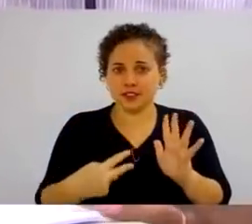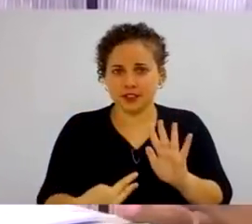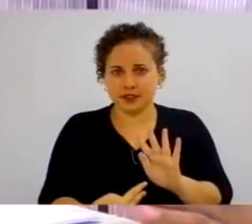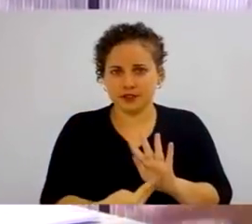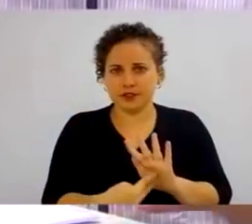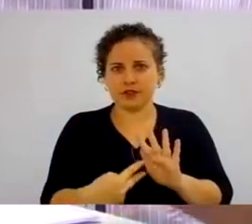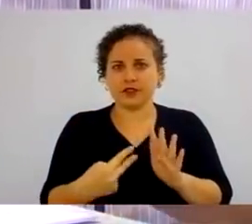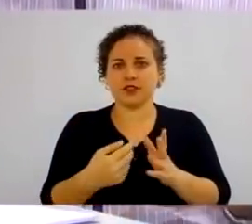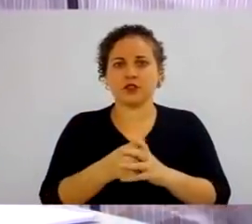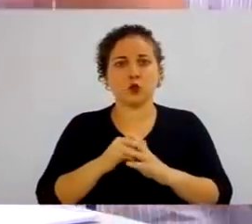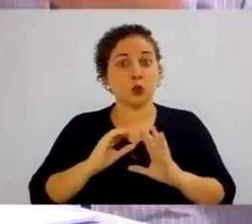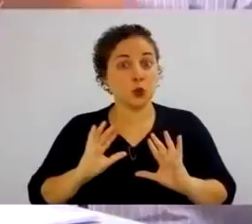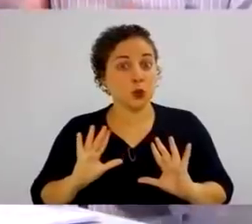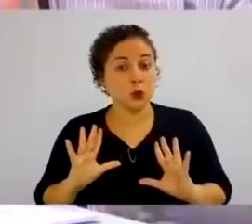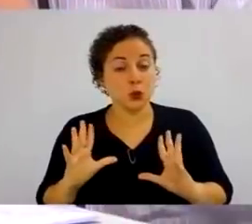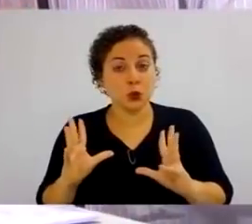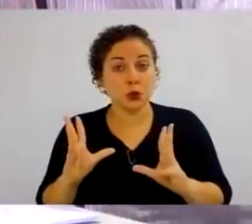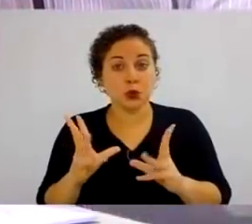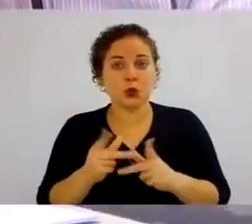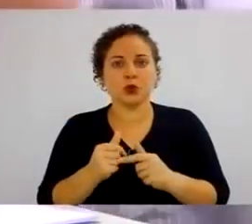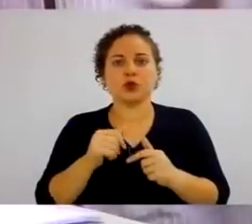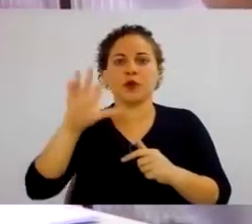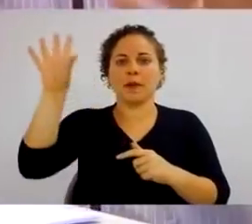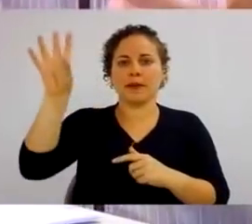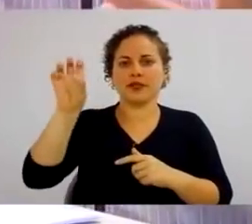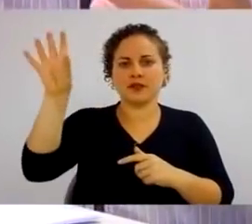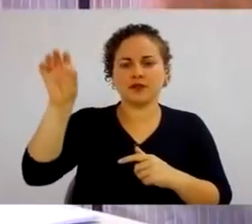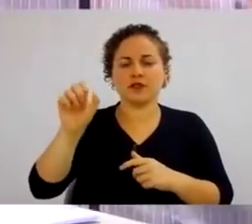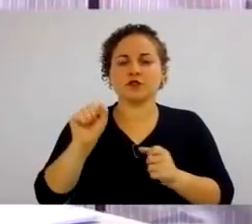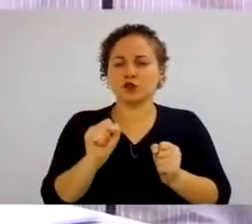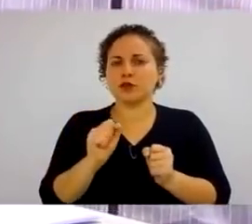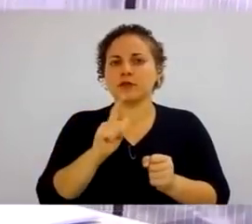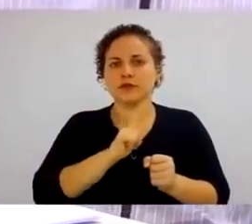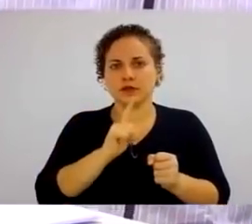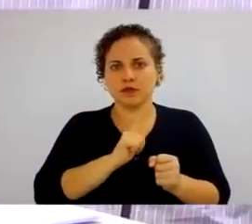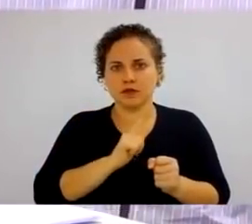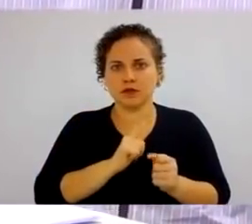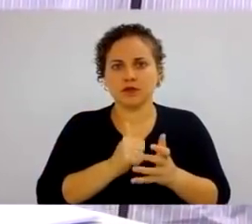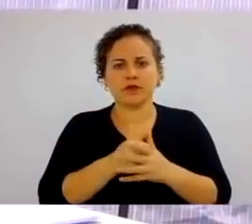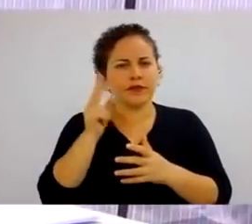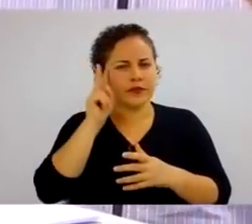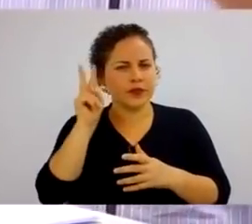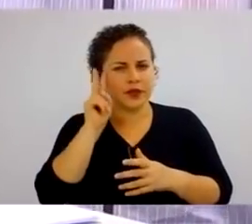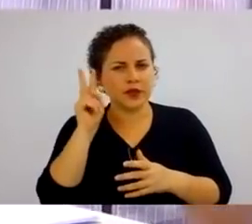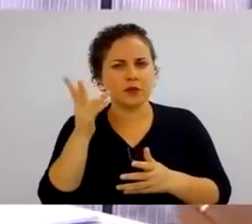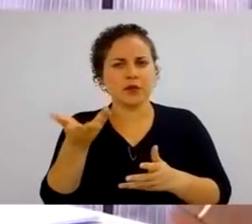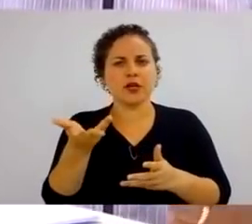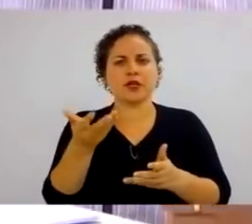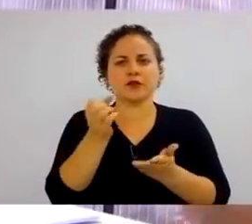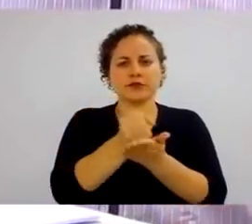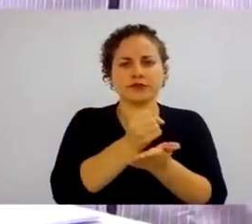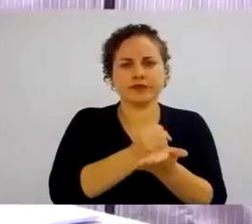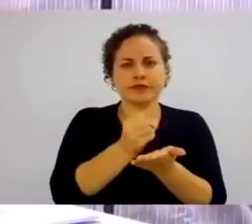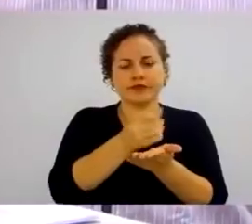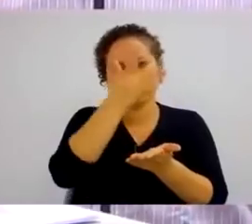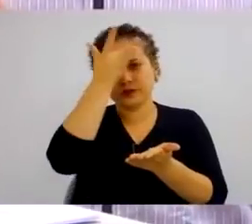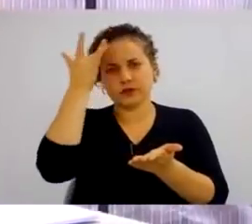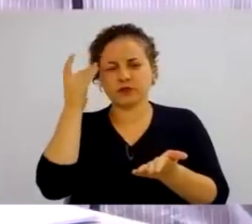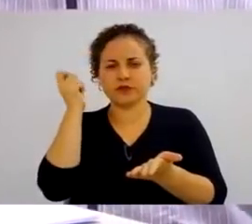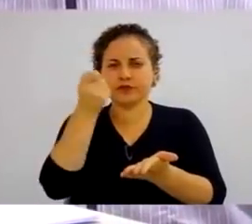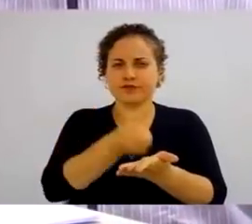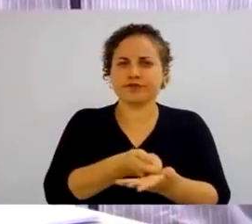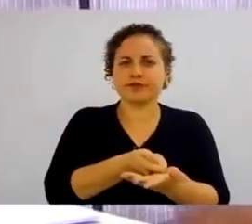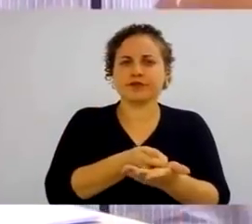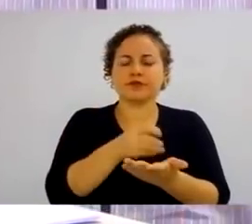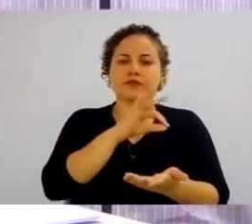indireto entra todo o pacote de benefícios que você pode ter. Lembra quando eu falei que você contrata uma pessoa, diz que vai pagar